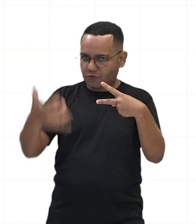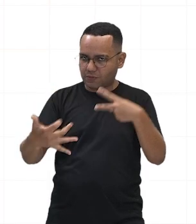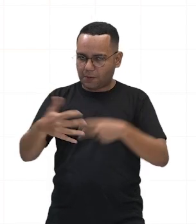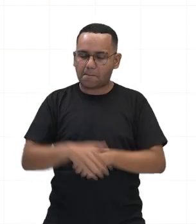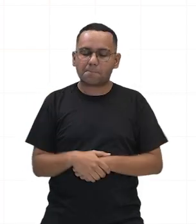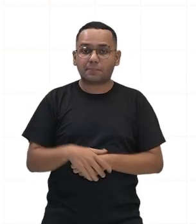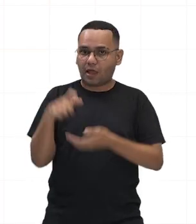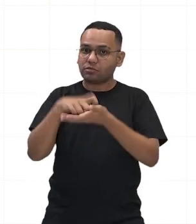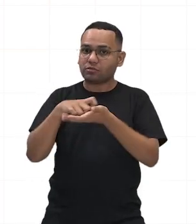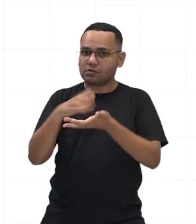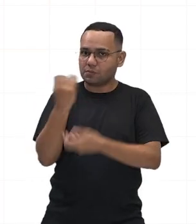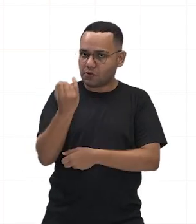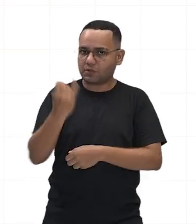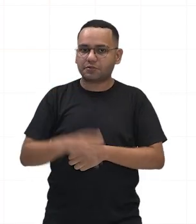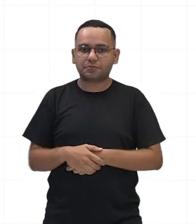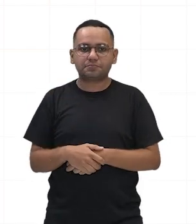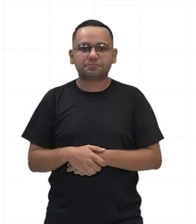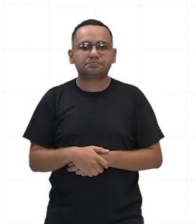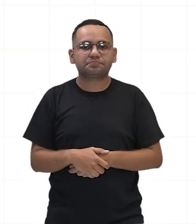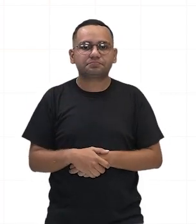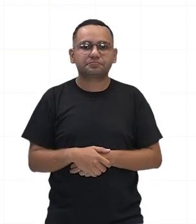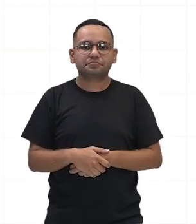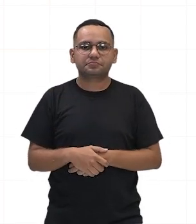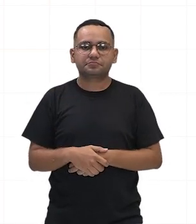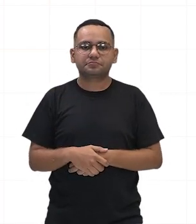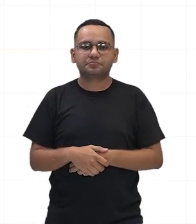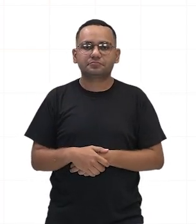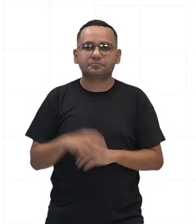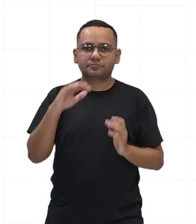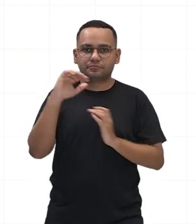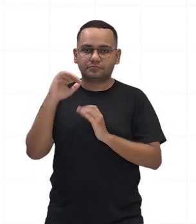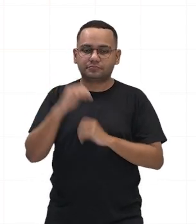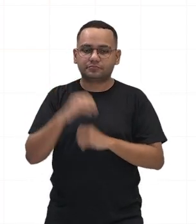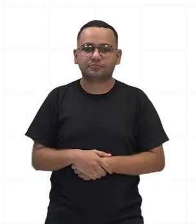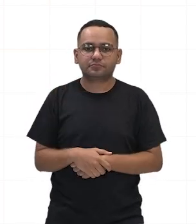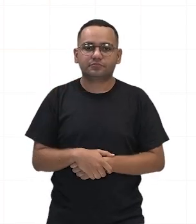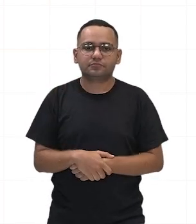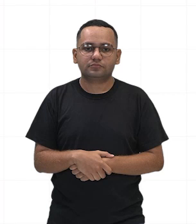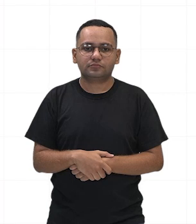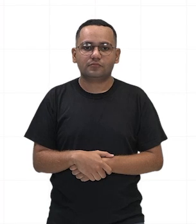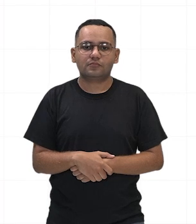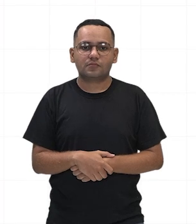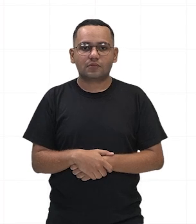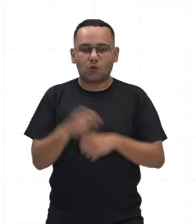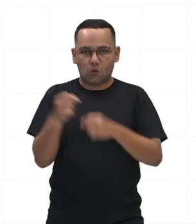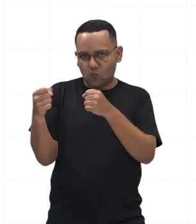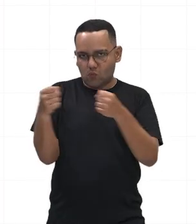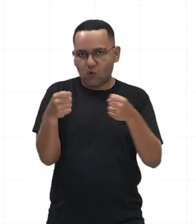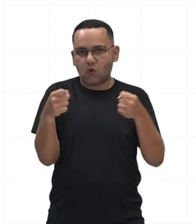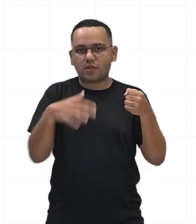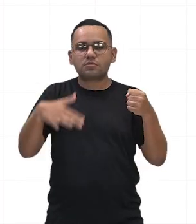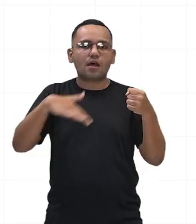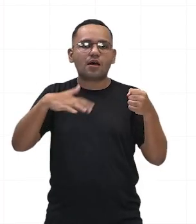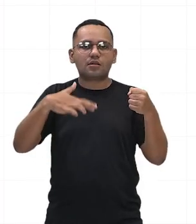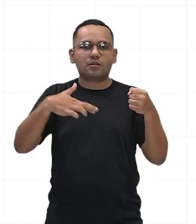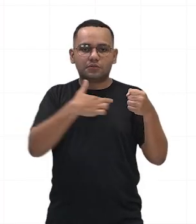O poder na República Romana. Com as instituições da República, os patrícios